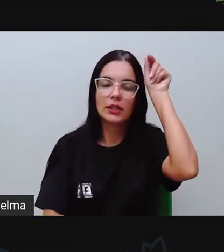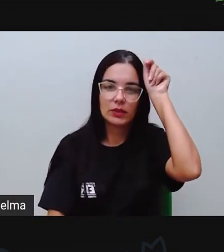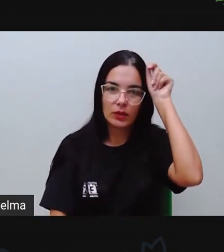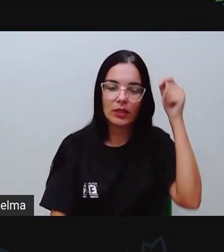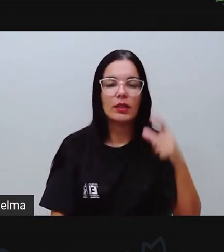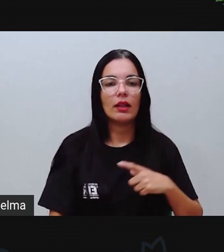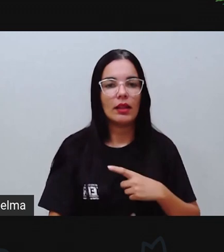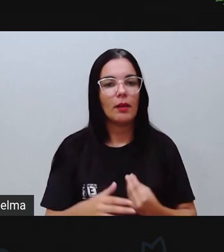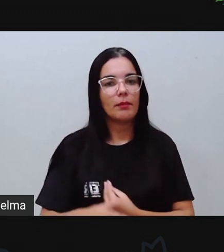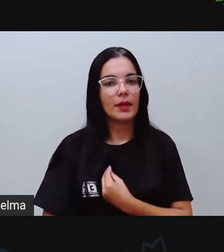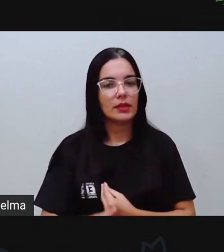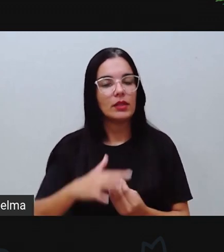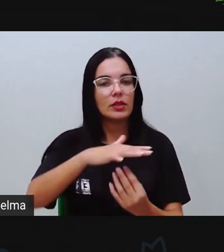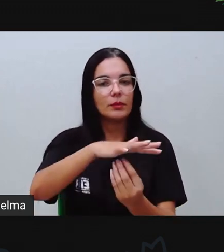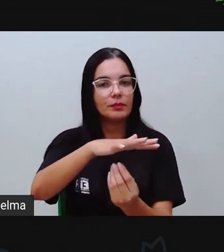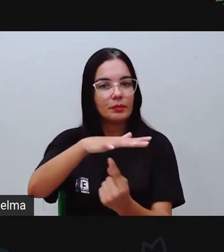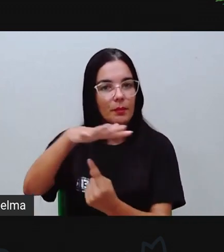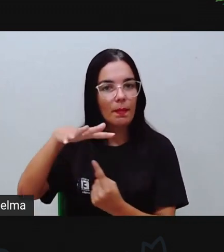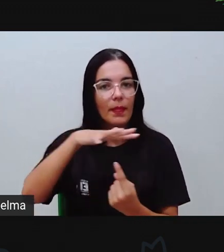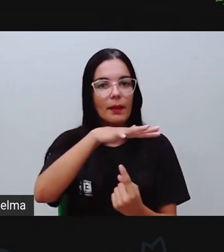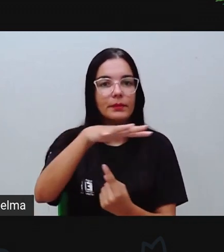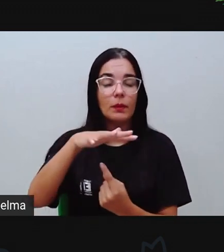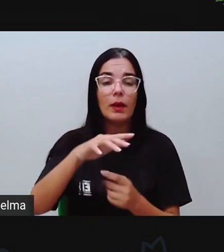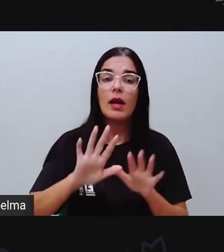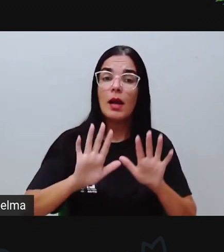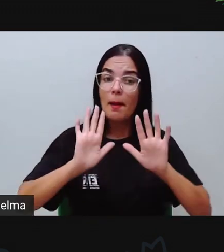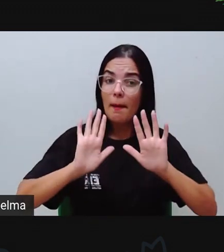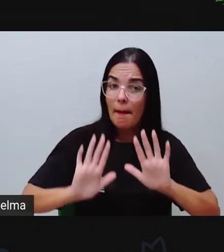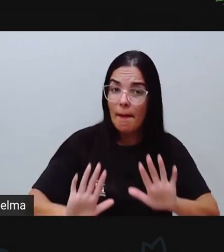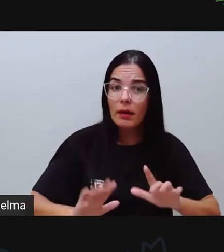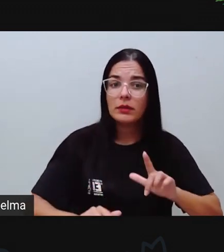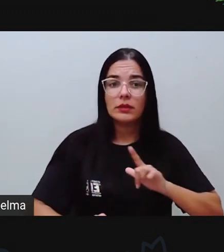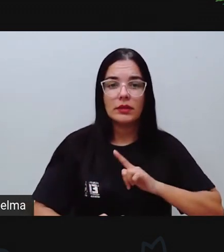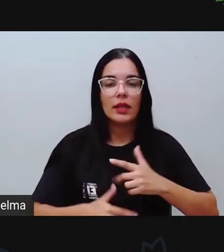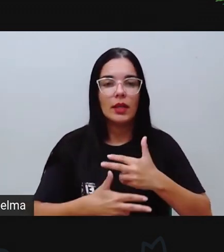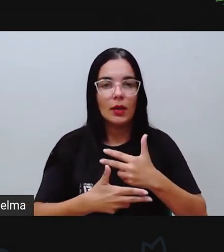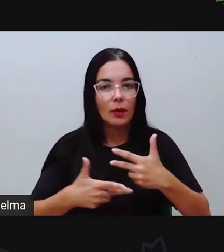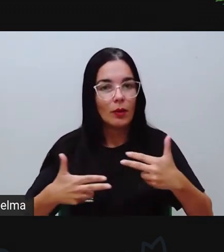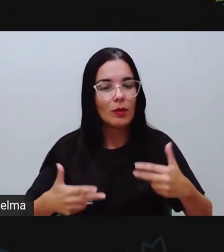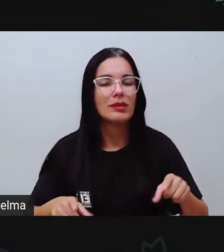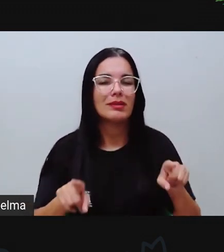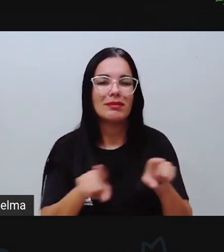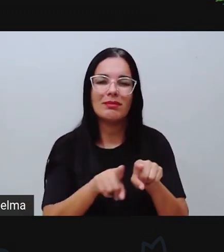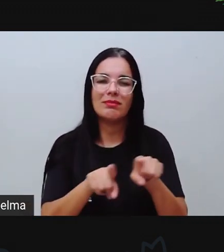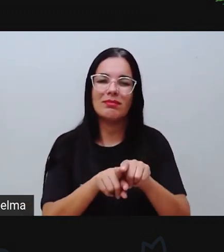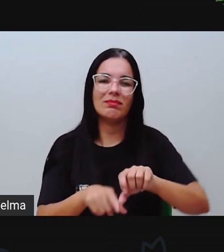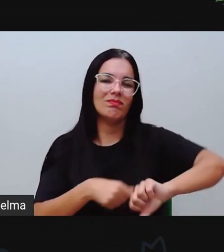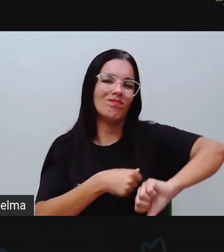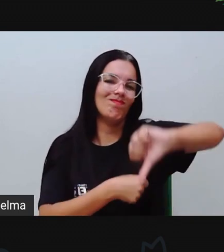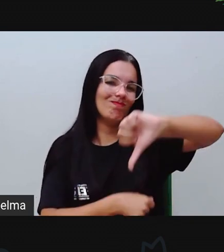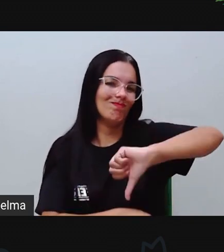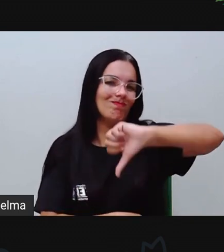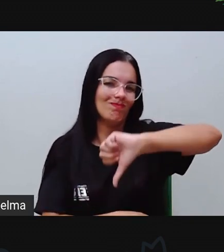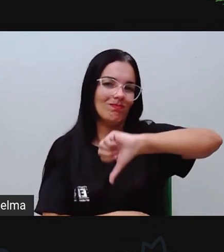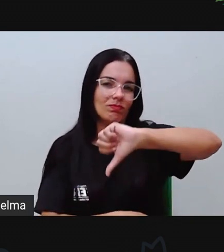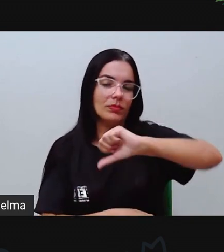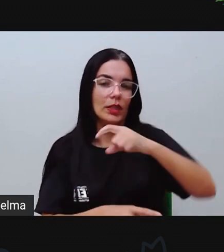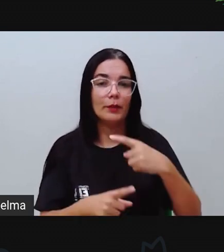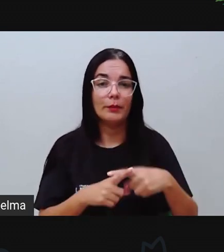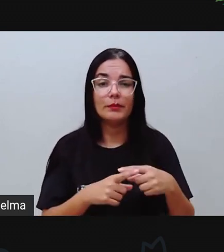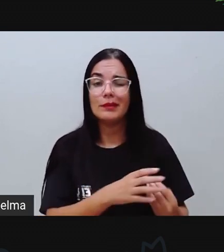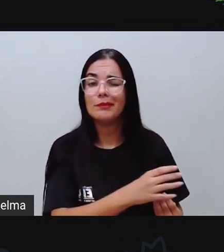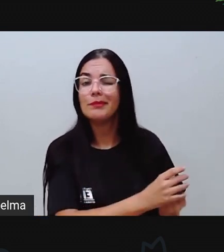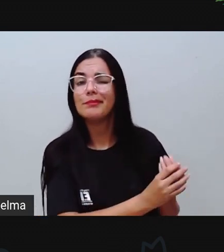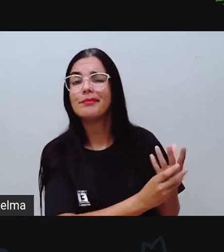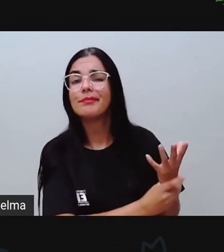bioma. Mas, além dessas coisas positivas, nós também temos coisas negativas e essas coisas negativas, elas surgiram